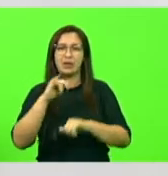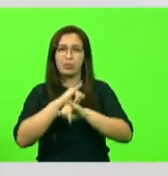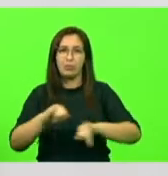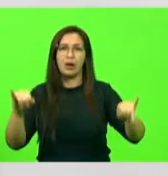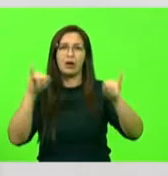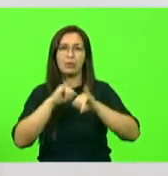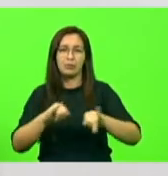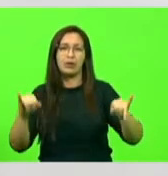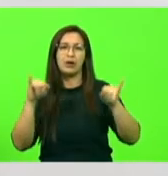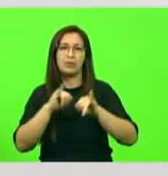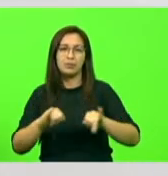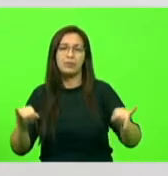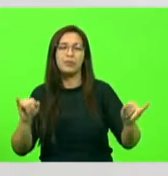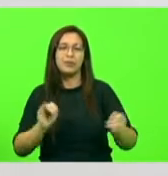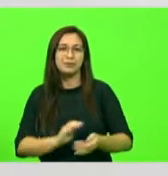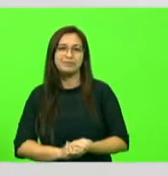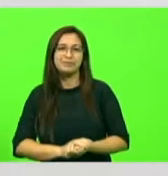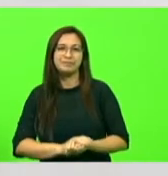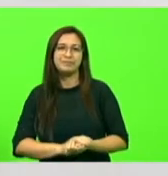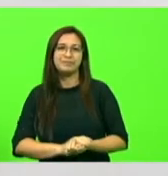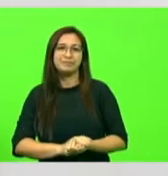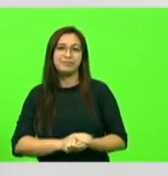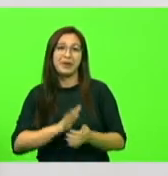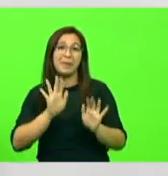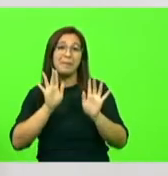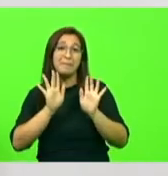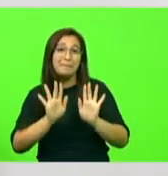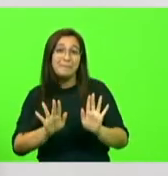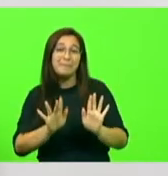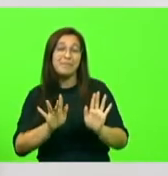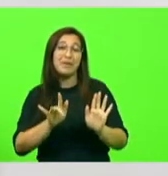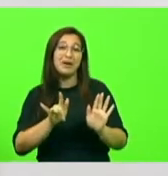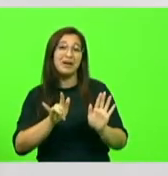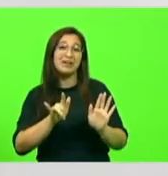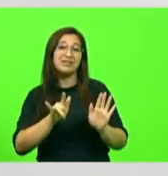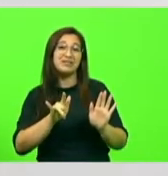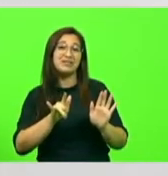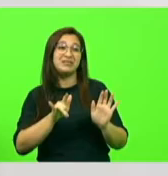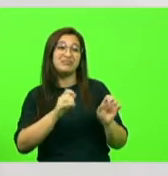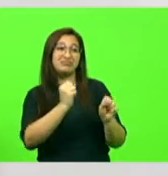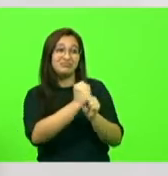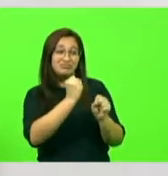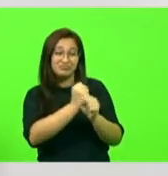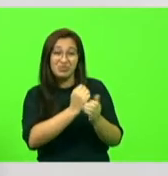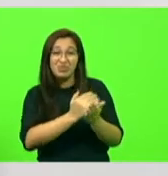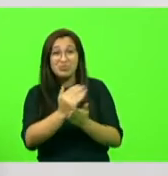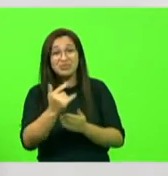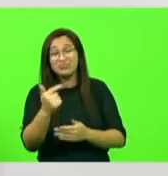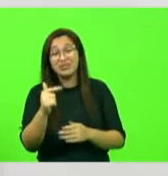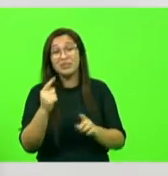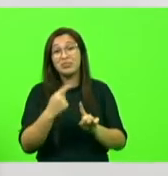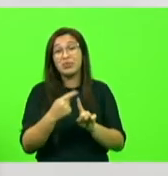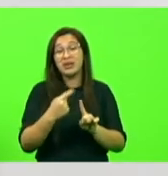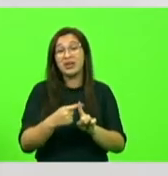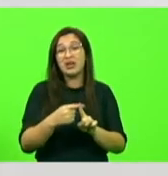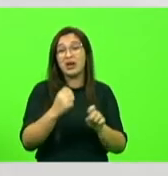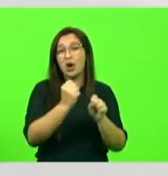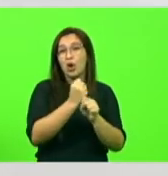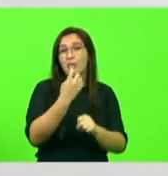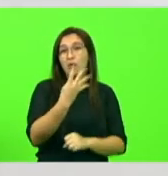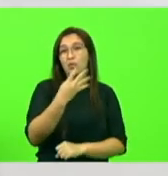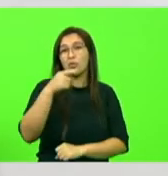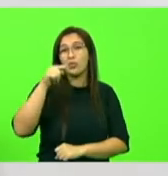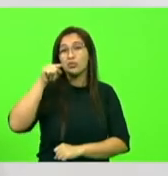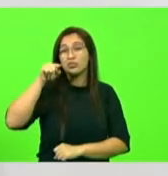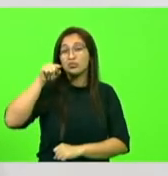esse tipo de promessa, e depois a gente sabe que não sai do papel, mesmo que é uma obra de 400, milhões de reais, a gente sabe que não vai acontecer. Então, o